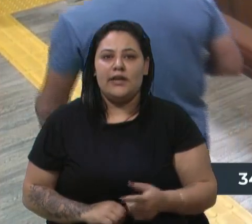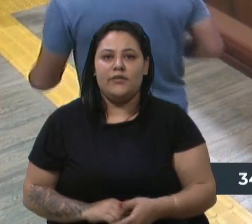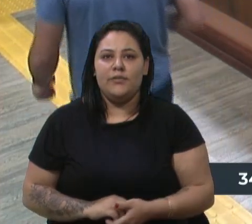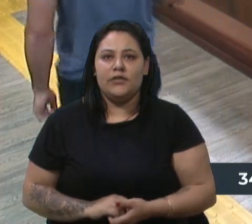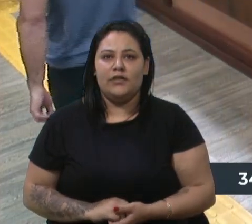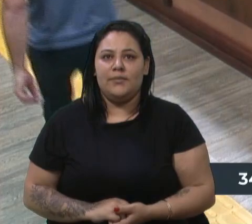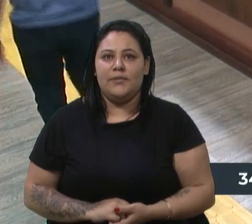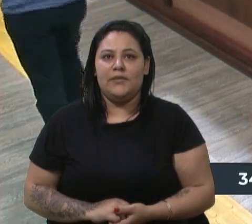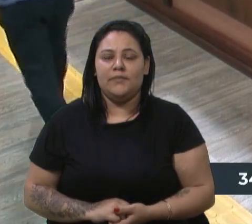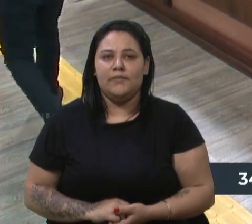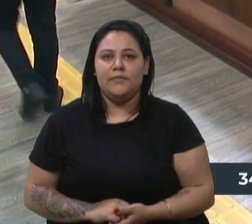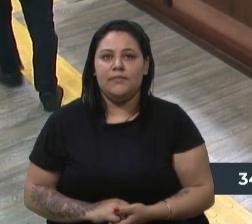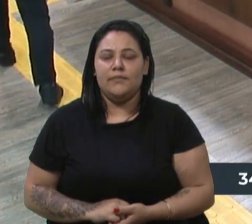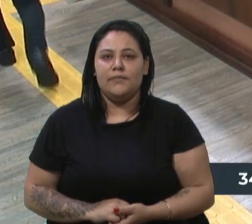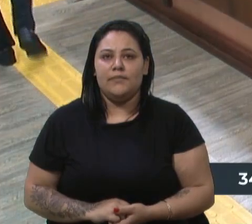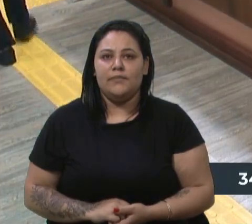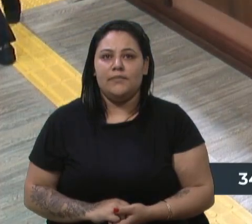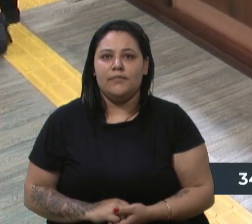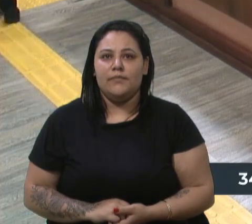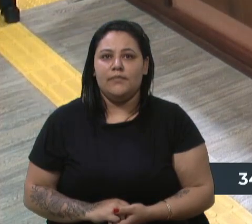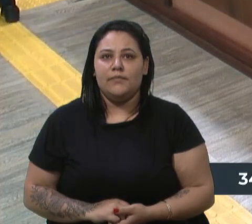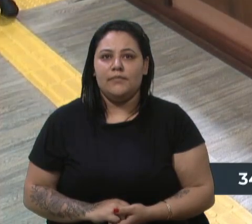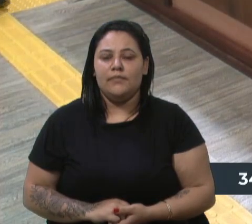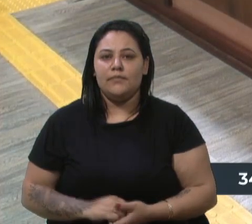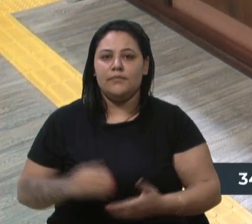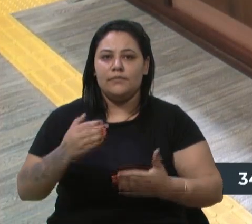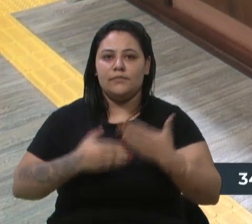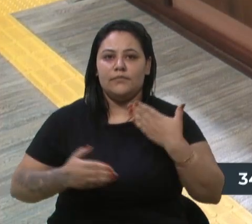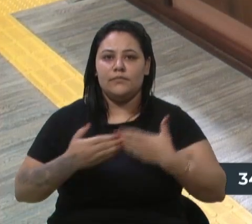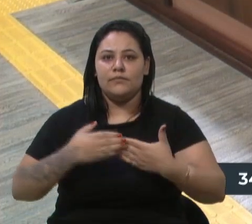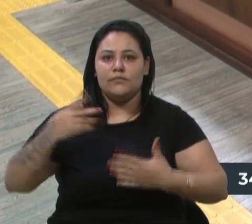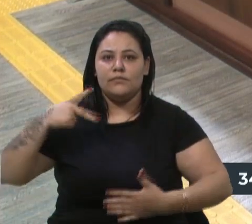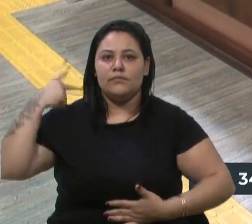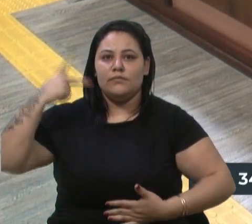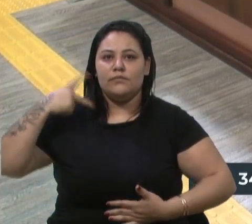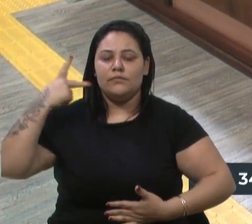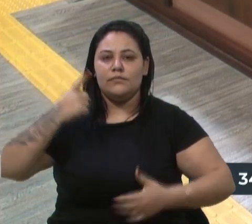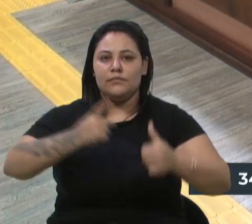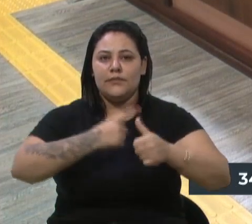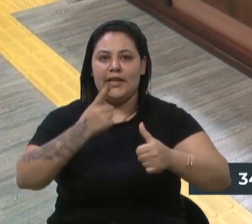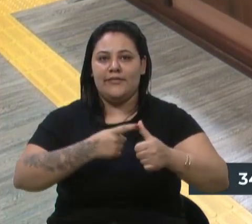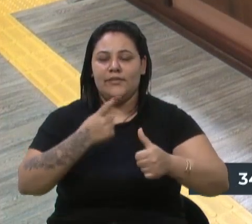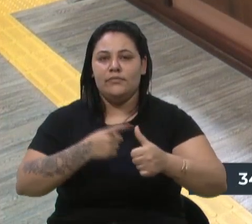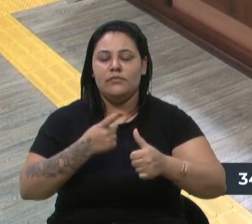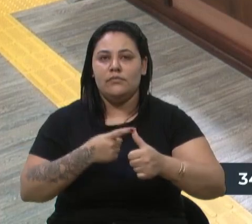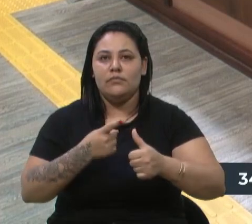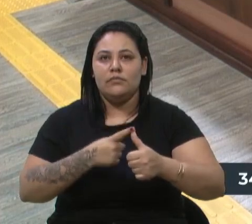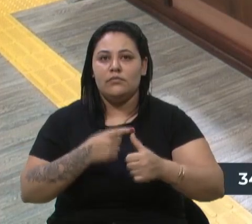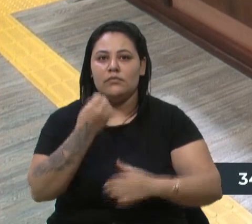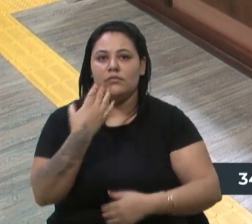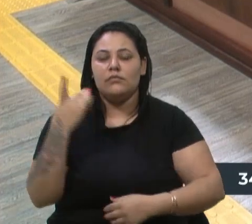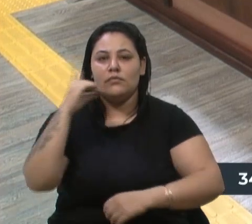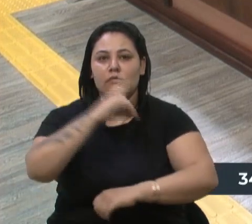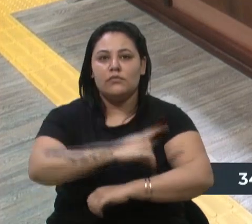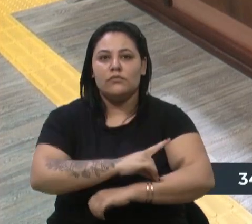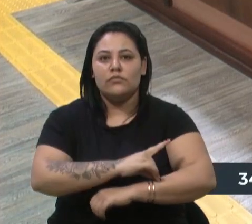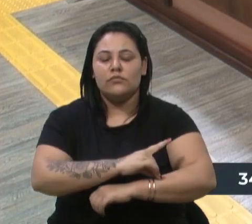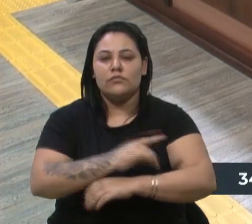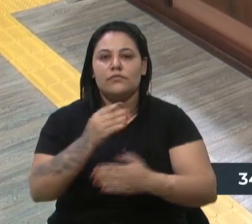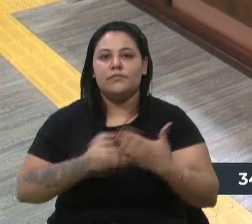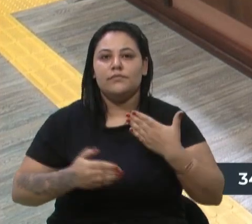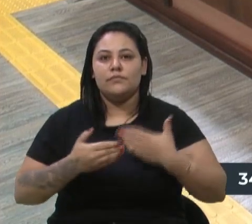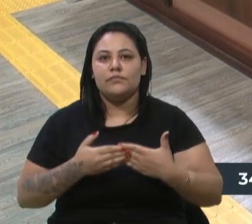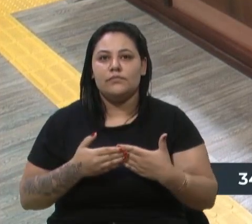Senhor presidente, senhoras e senhores vereadores, primeiramente bom dia a todos. Senhoras e gostaria,